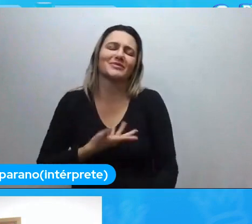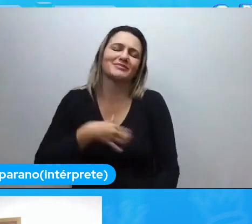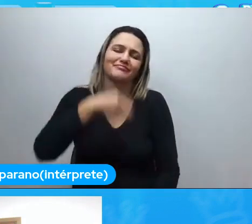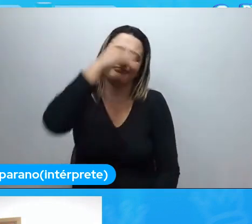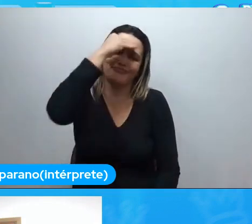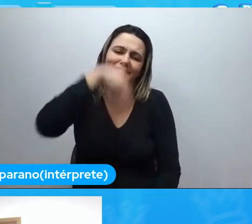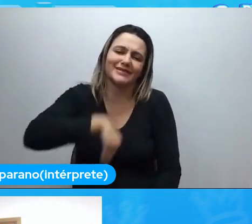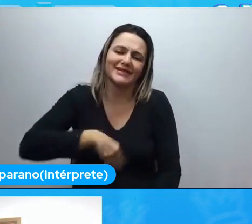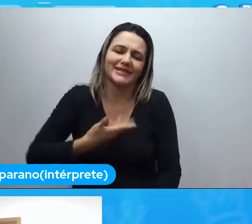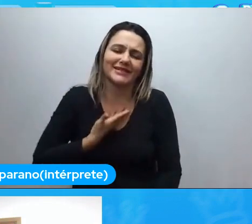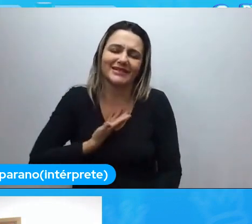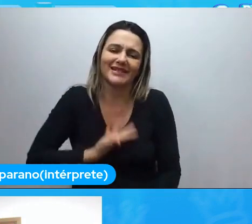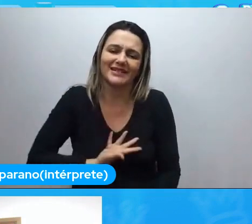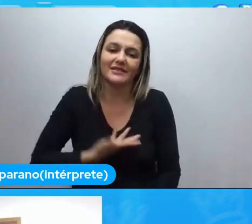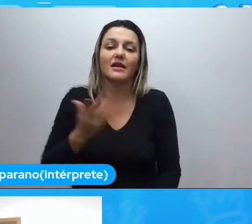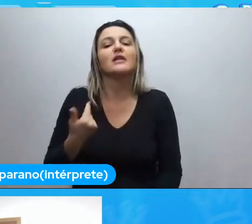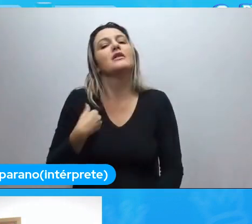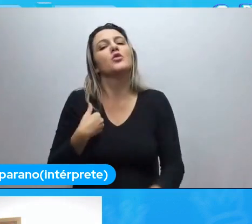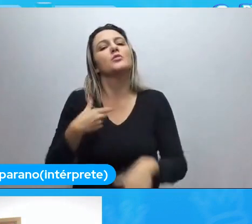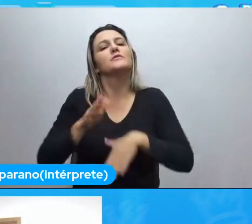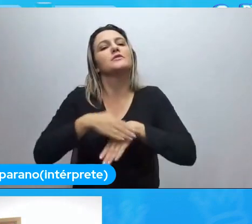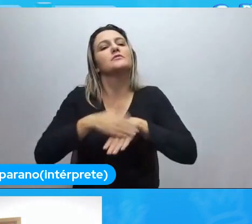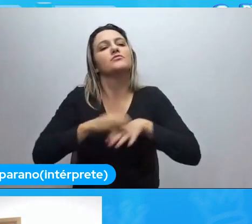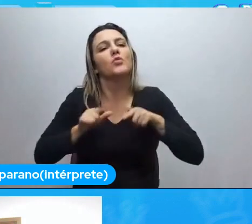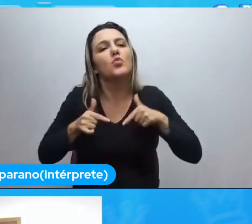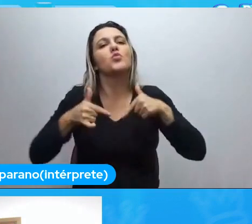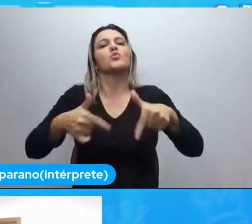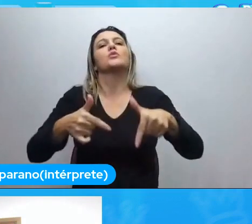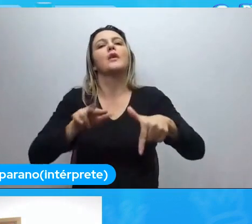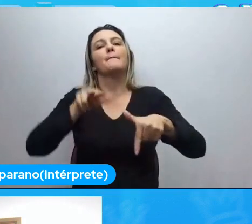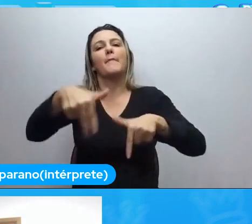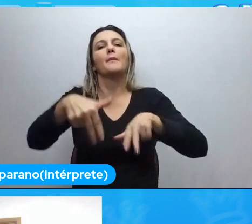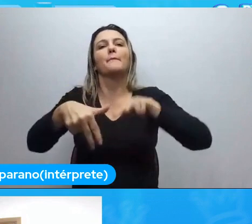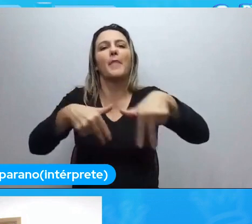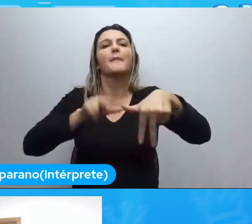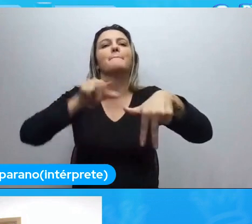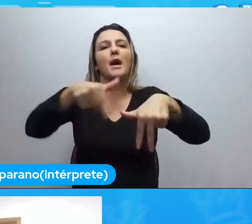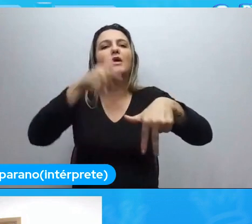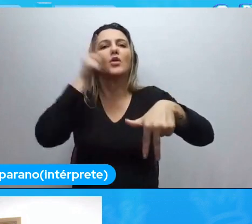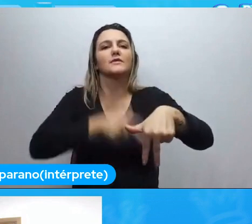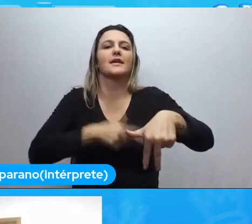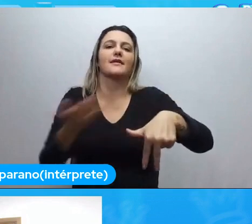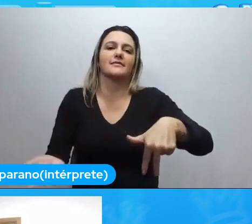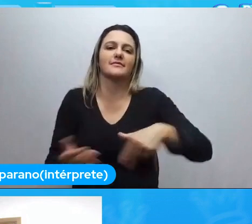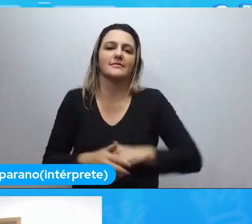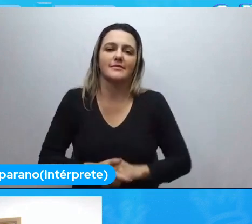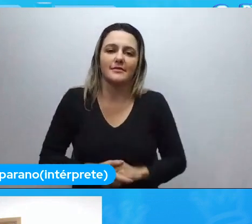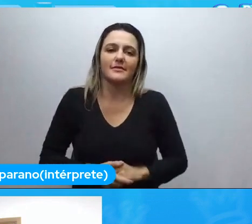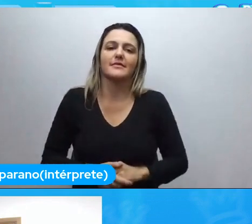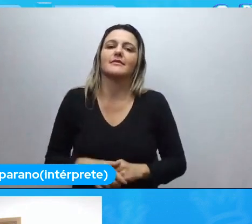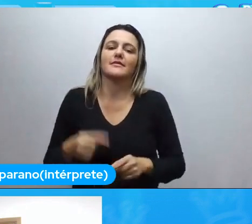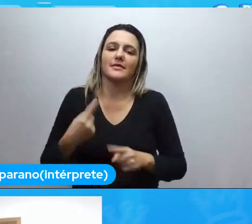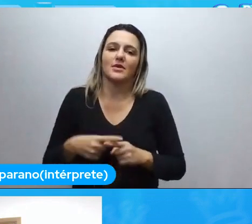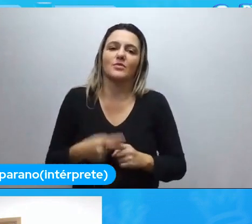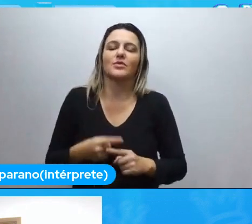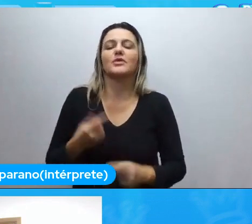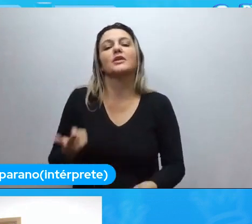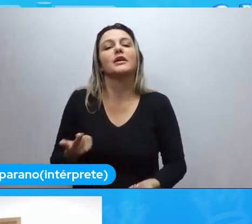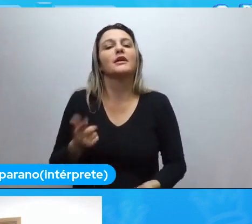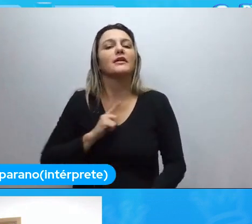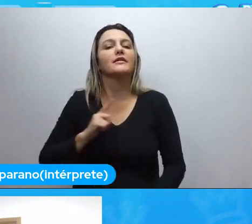prefiro criar espaços. Mas isso acaba entrando nesse ponto do que quando o Mário César pergunta... Por que eu não